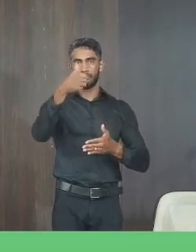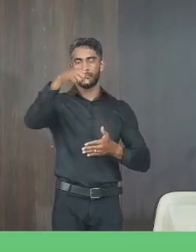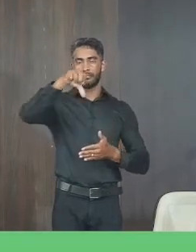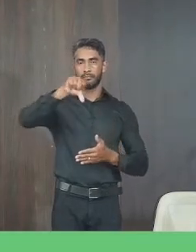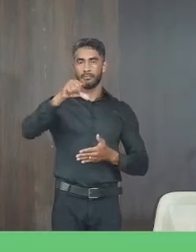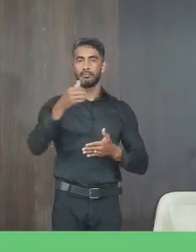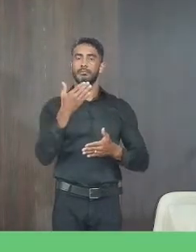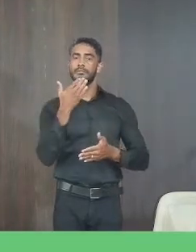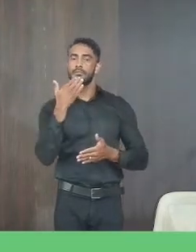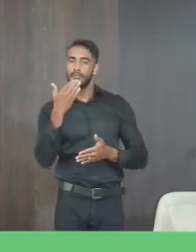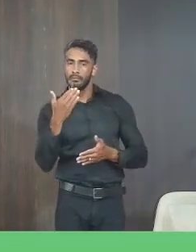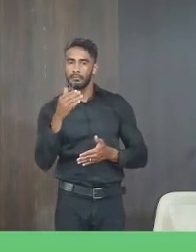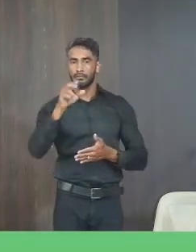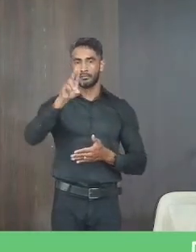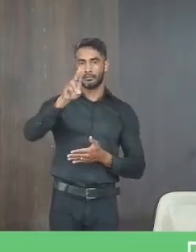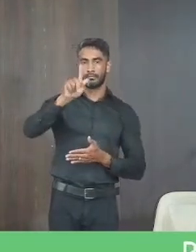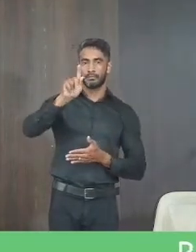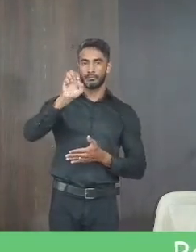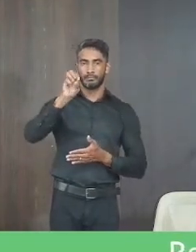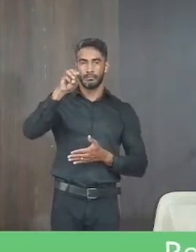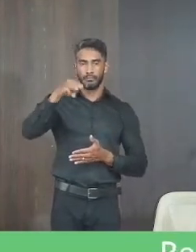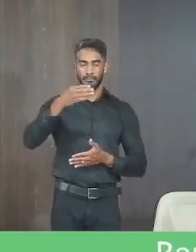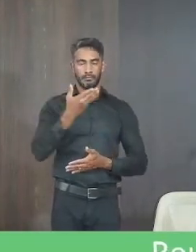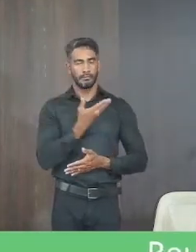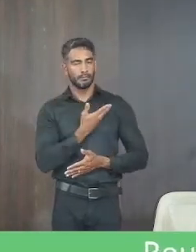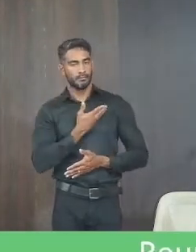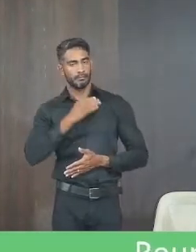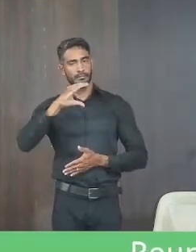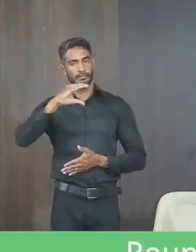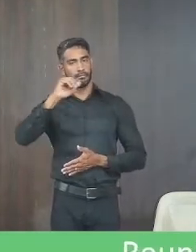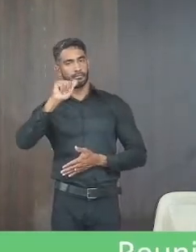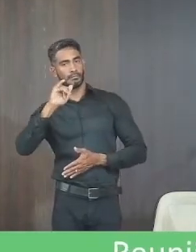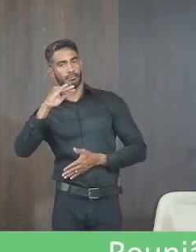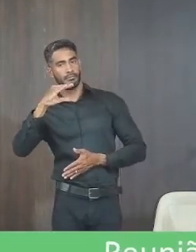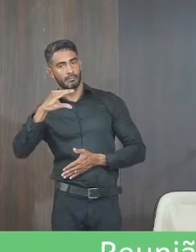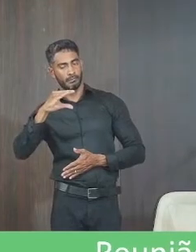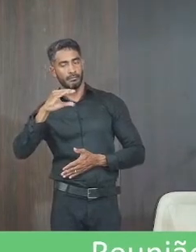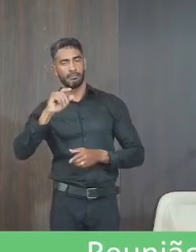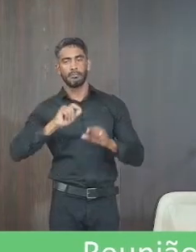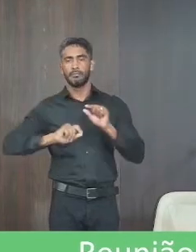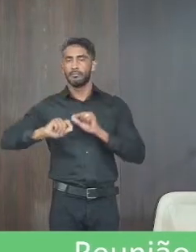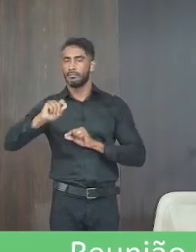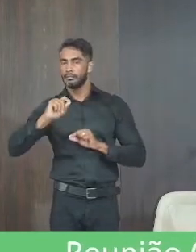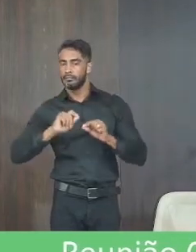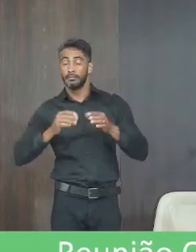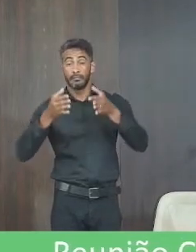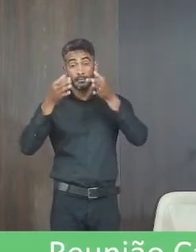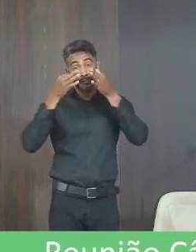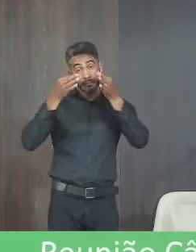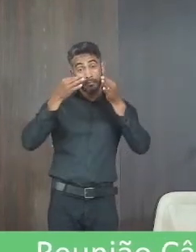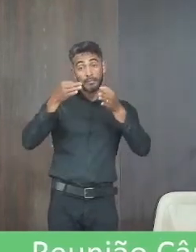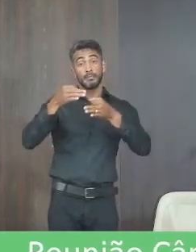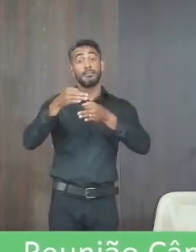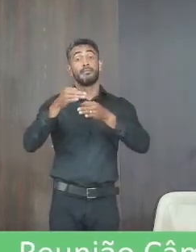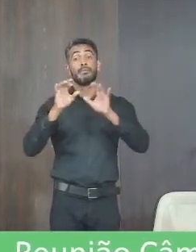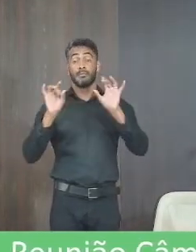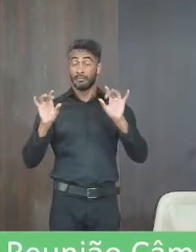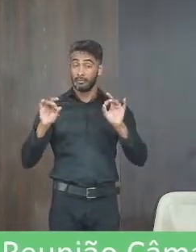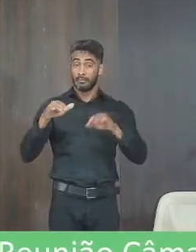pedindo o setor da UGEM o nosso amigo Kaique que deu uma extensão especial ali na rua Maria